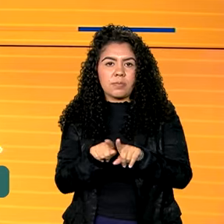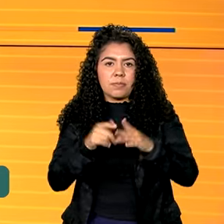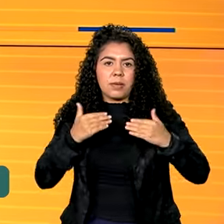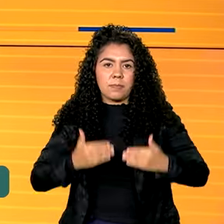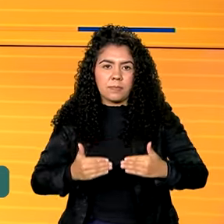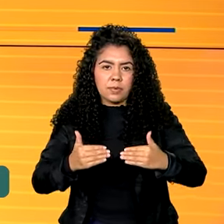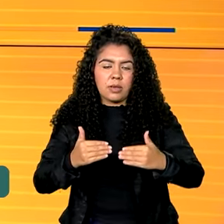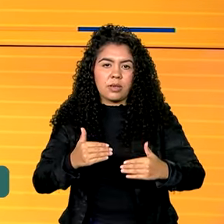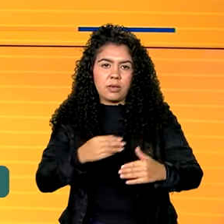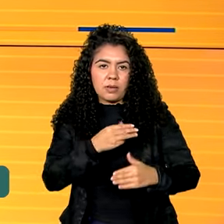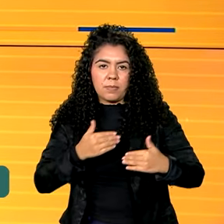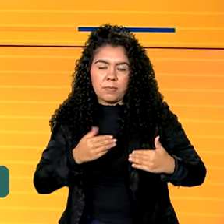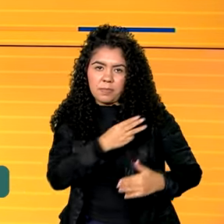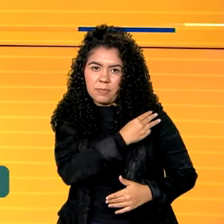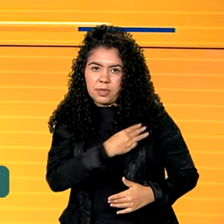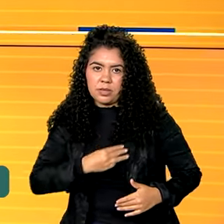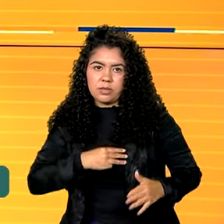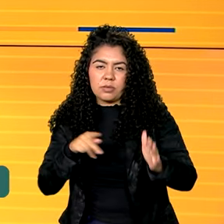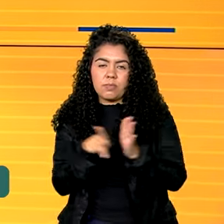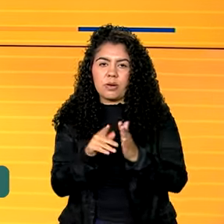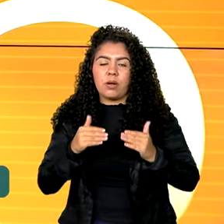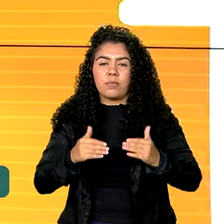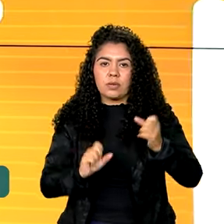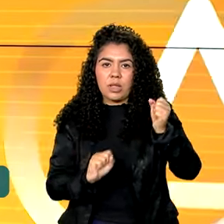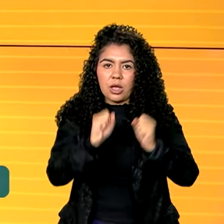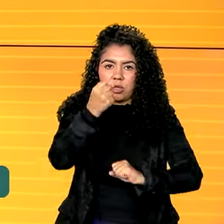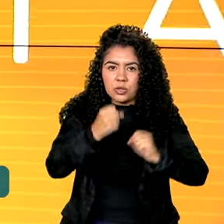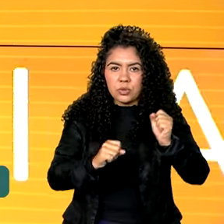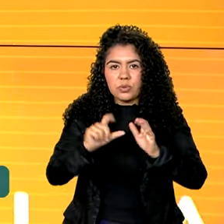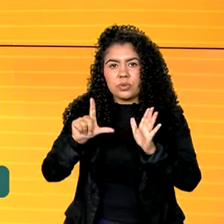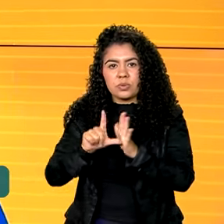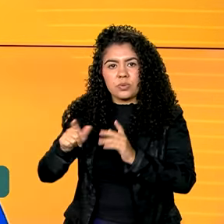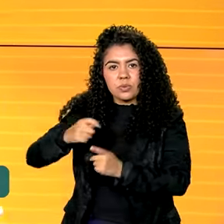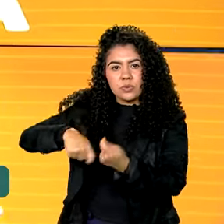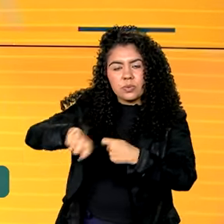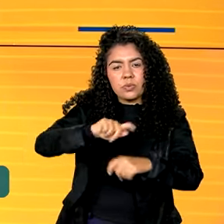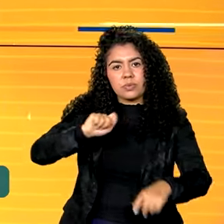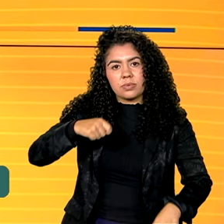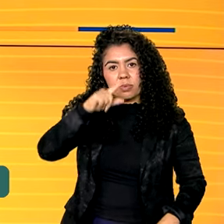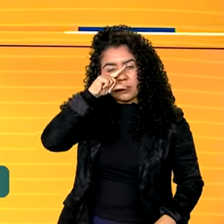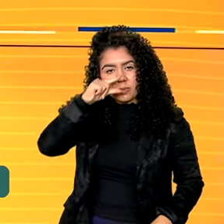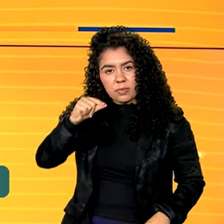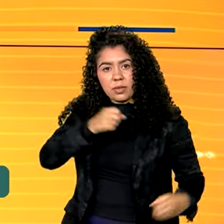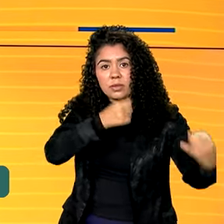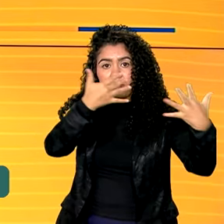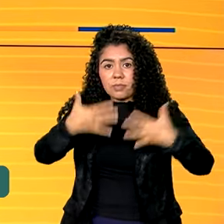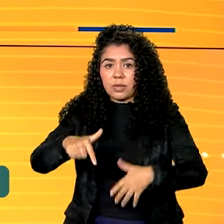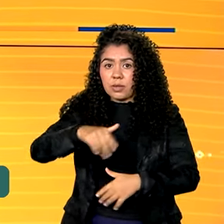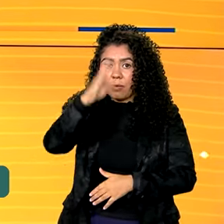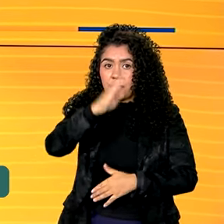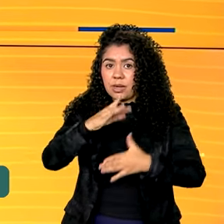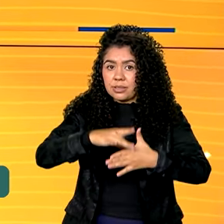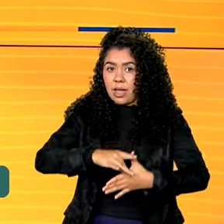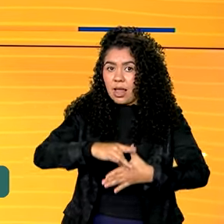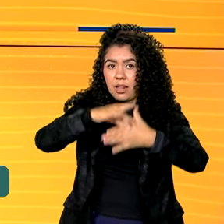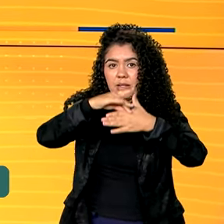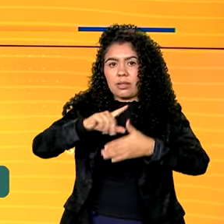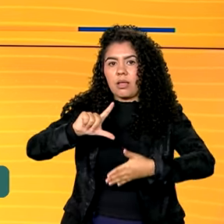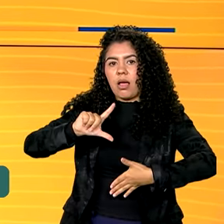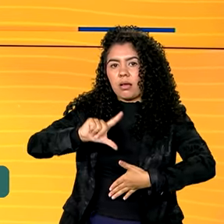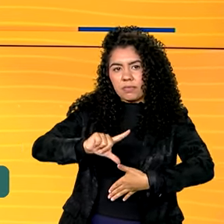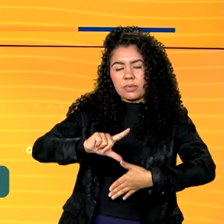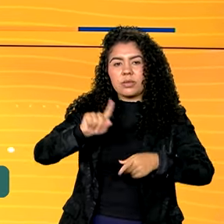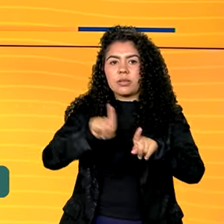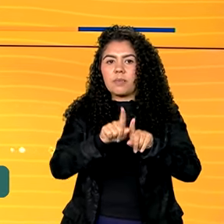Comércio e Serviços, Geraldo Alckmin, comentou o estudo e pontuou que o Brasil é líder no setor da América Latina e vai